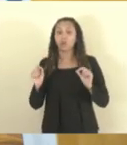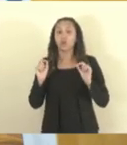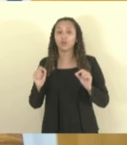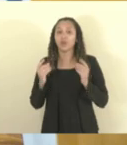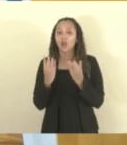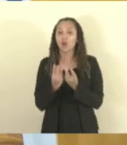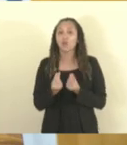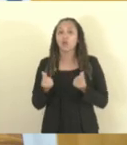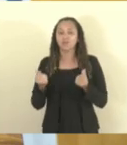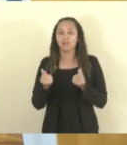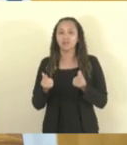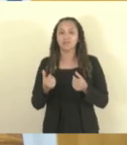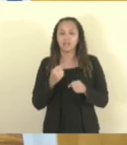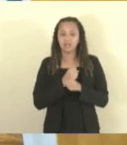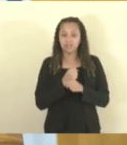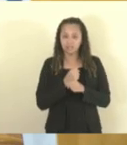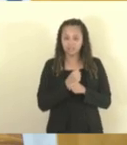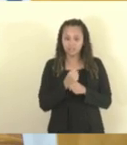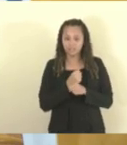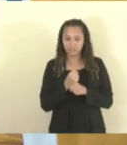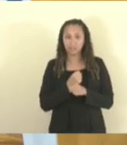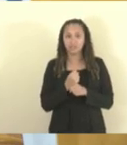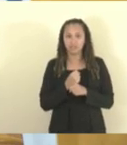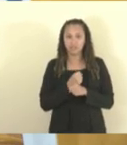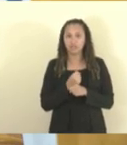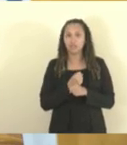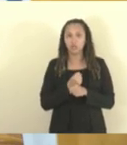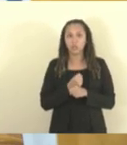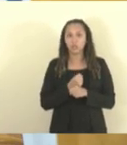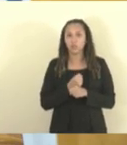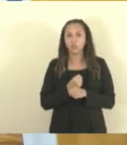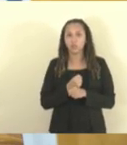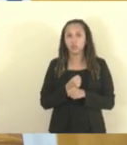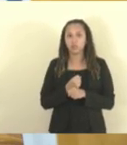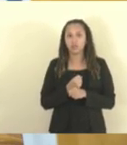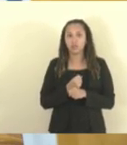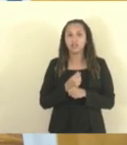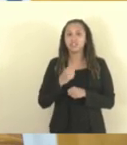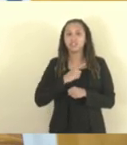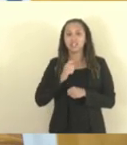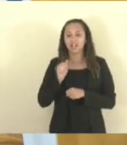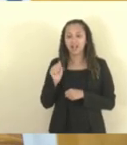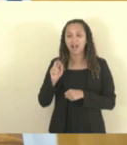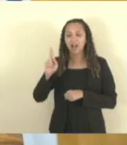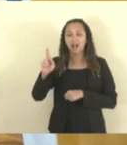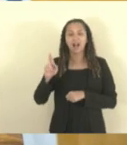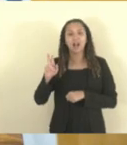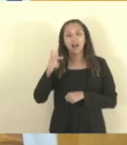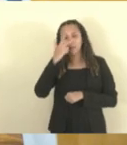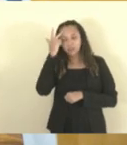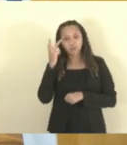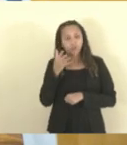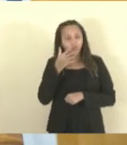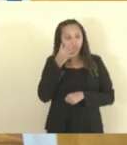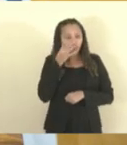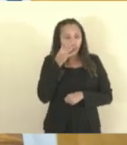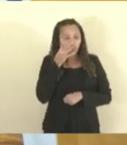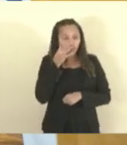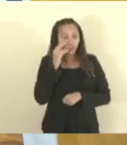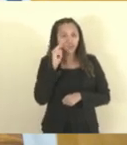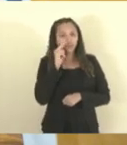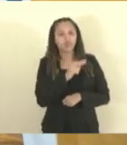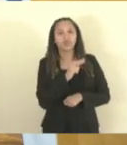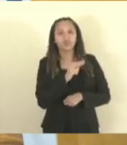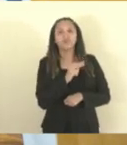qualidade. Esse ano é indiscutível a qualidade do Liquida. Foi até climatizado. Quem esteve lá viu, com seus próprios olhos,